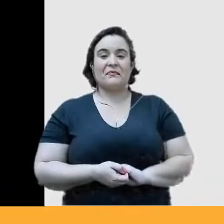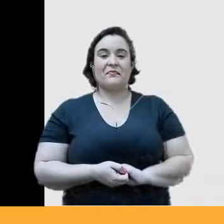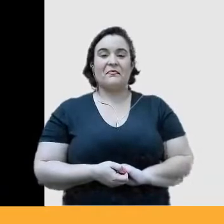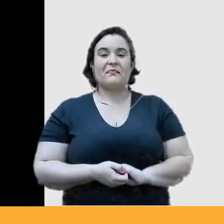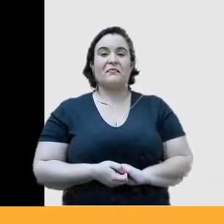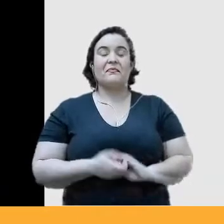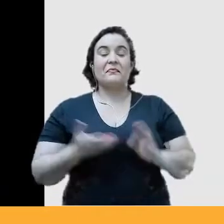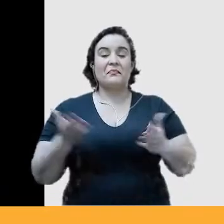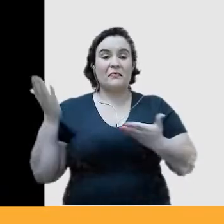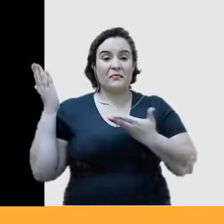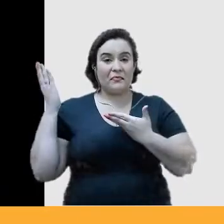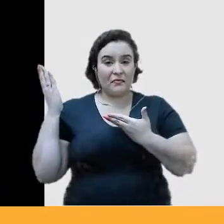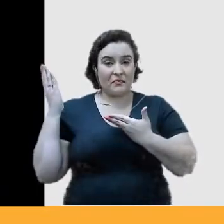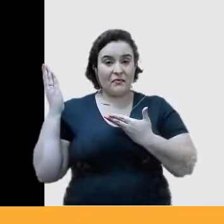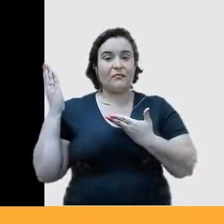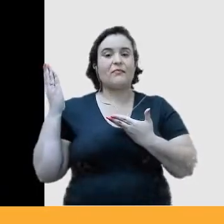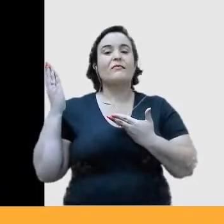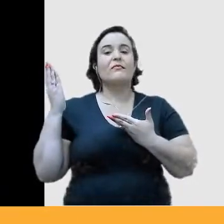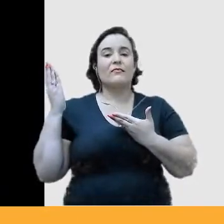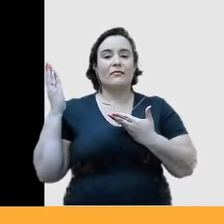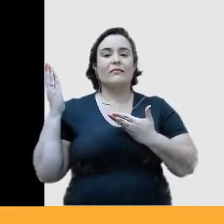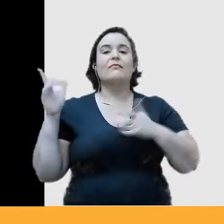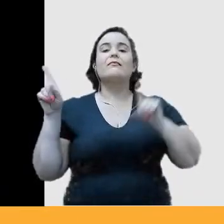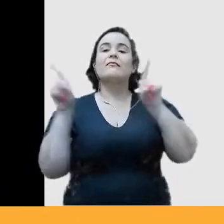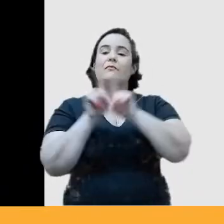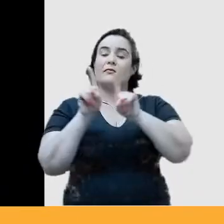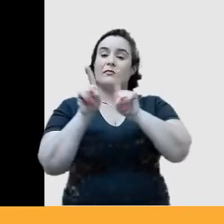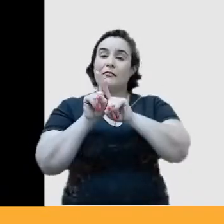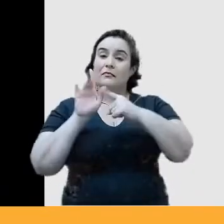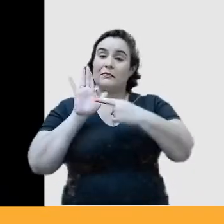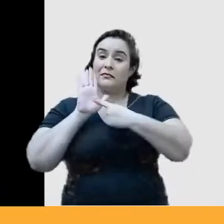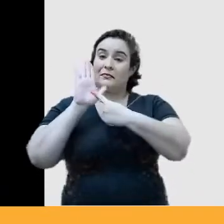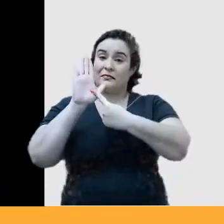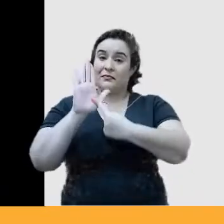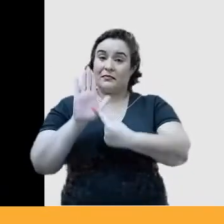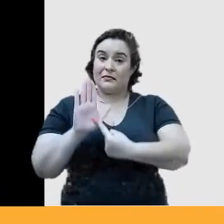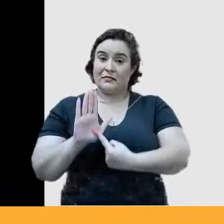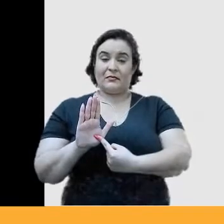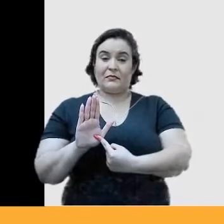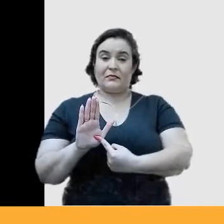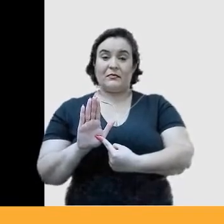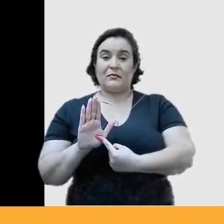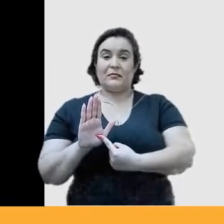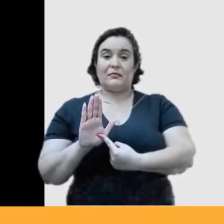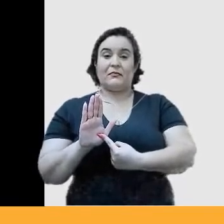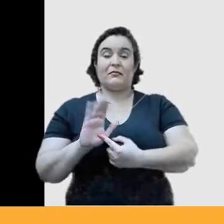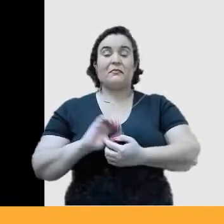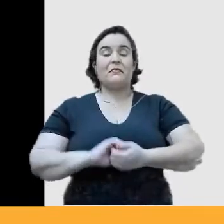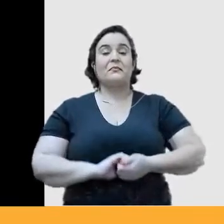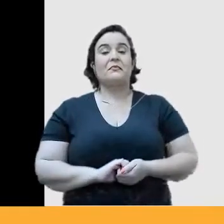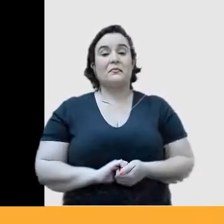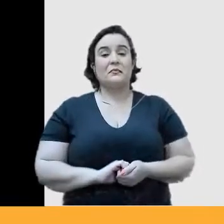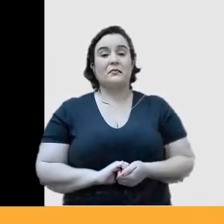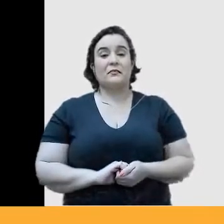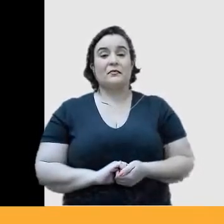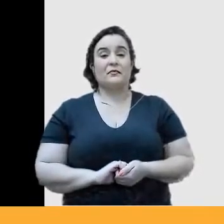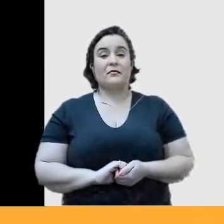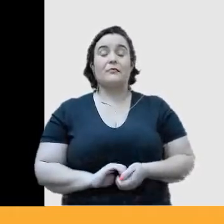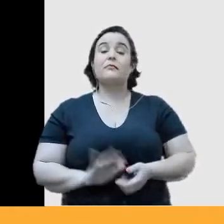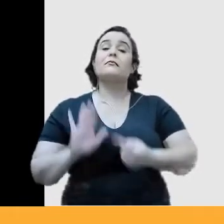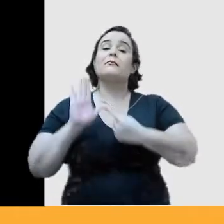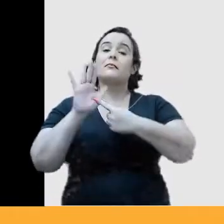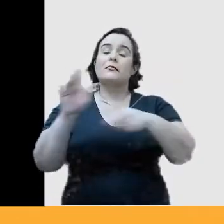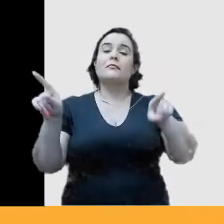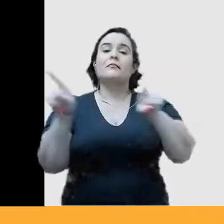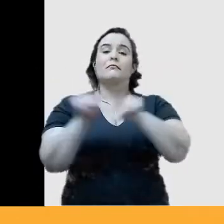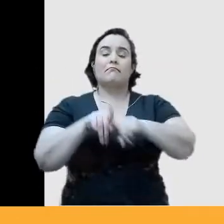essa imagem também vai mostrar ali a, esse momento